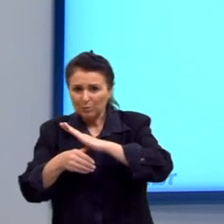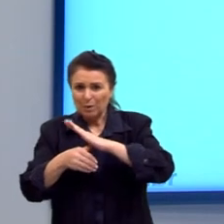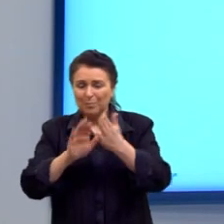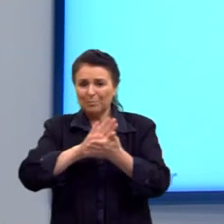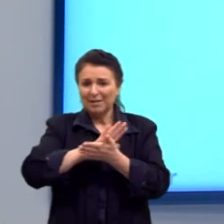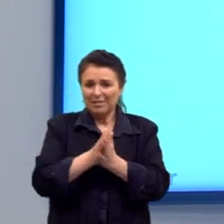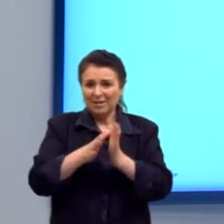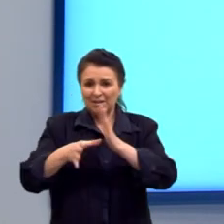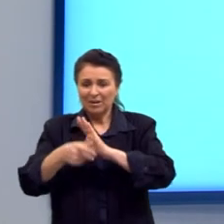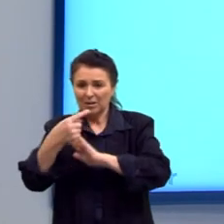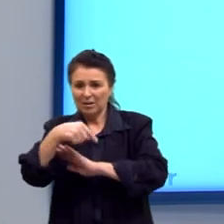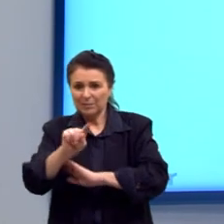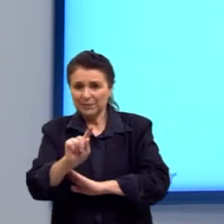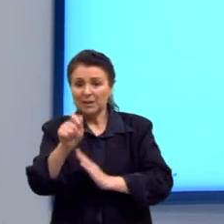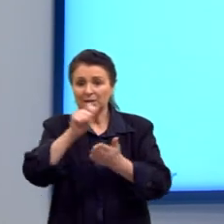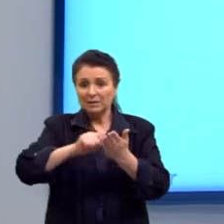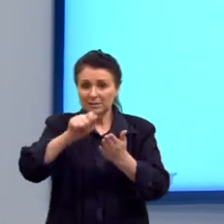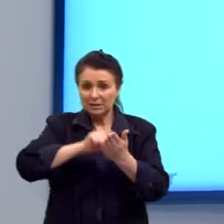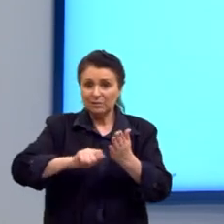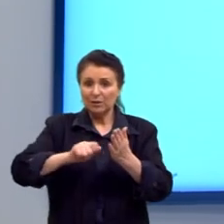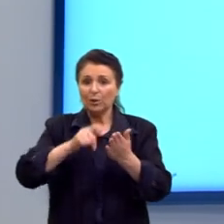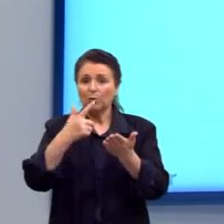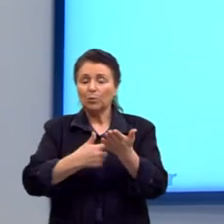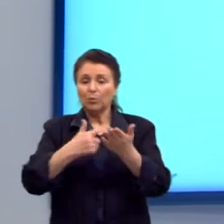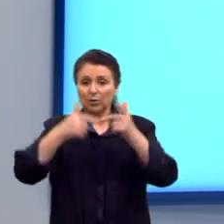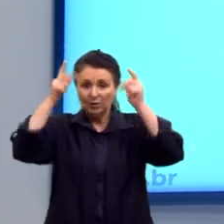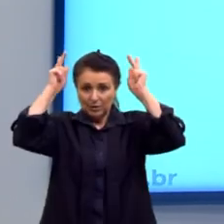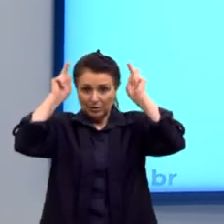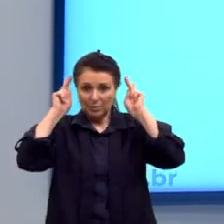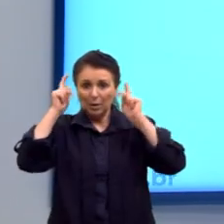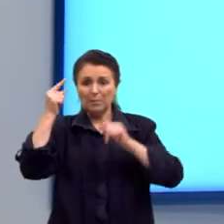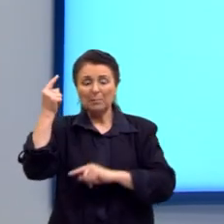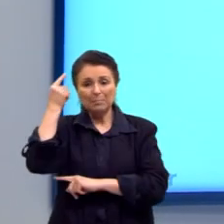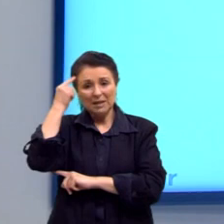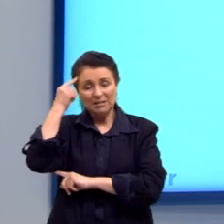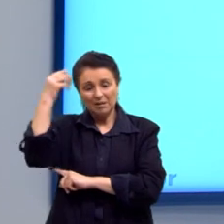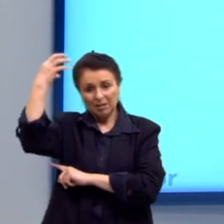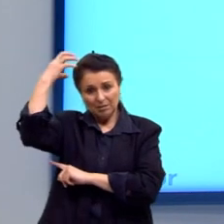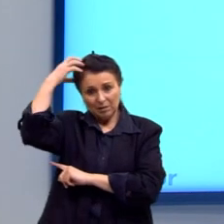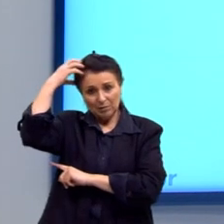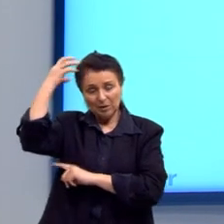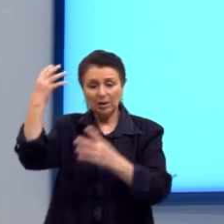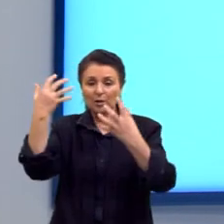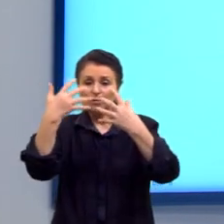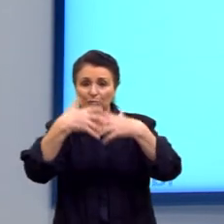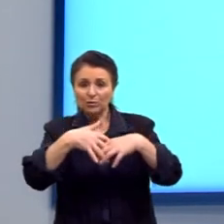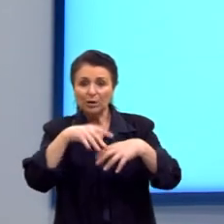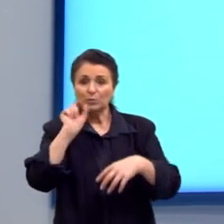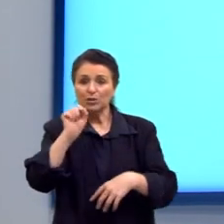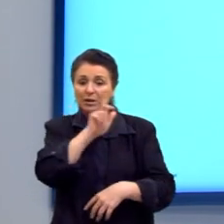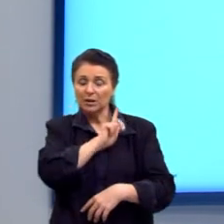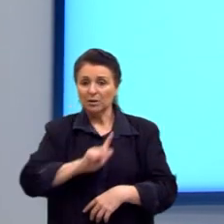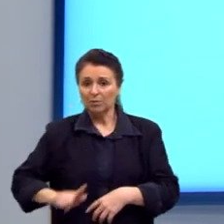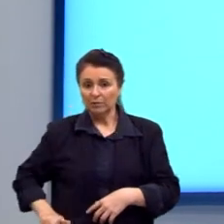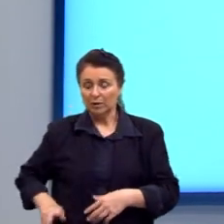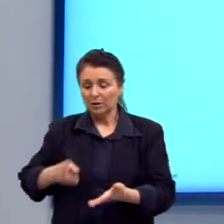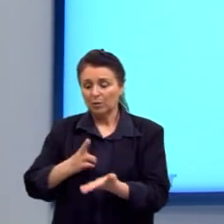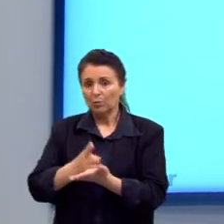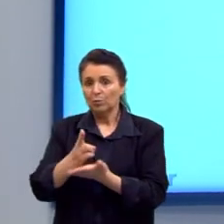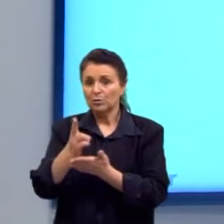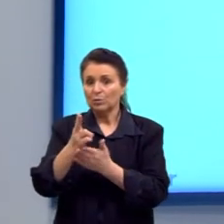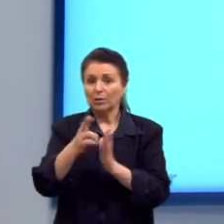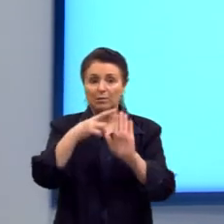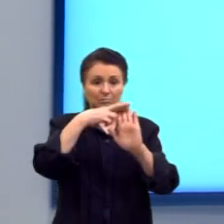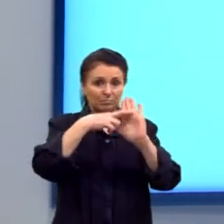XVI, Maquiavel escreve o príncipe reflexão sobre a monarquia e a função do governante. A manutenção da ordem